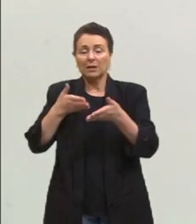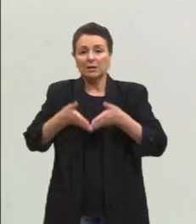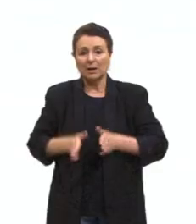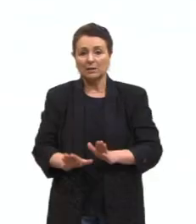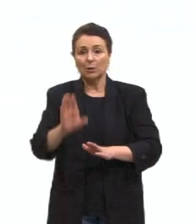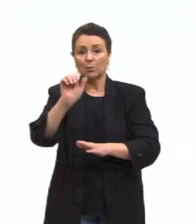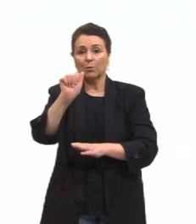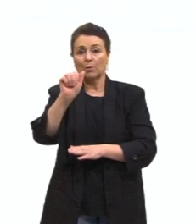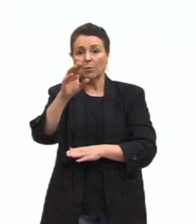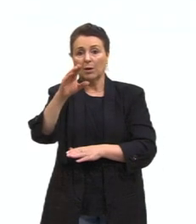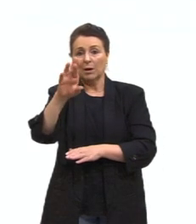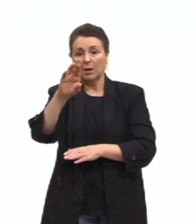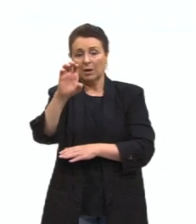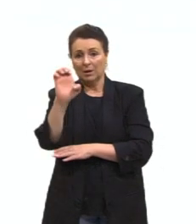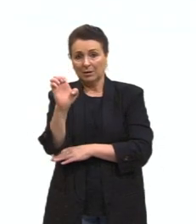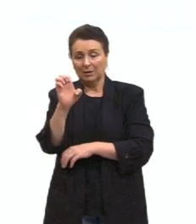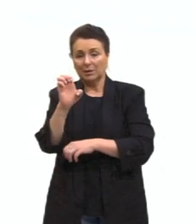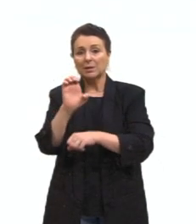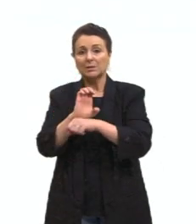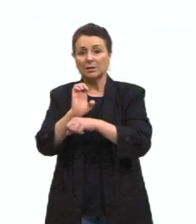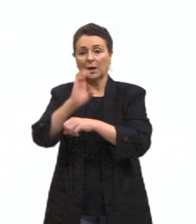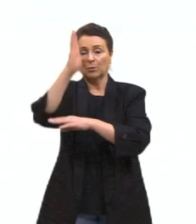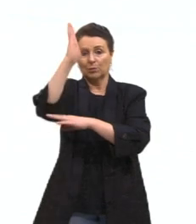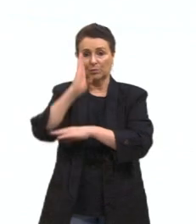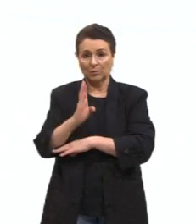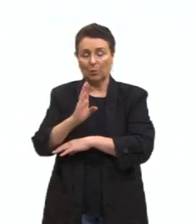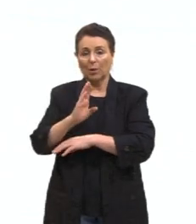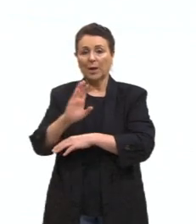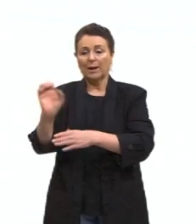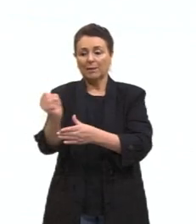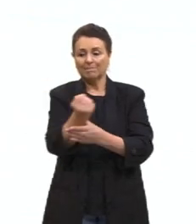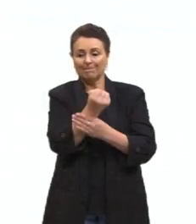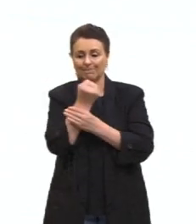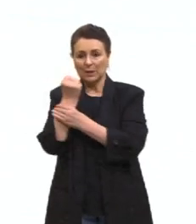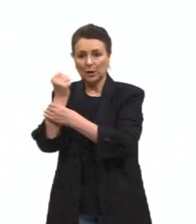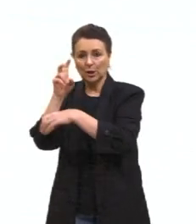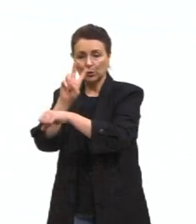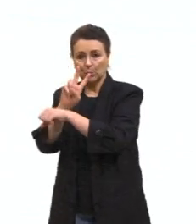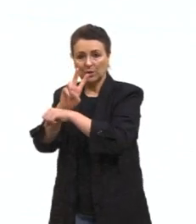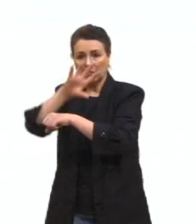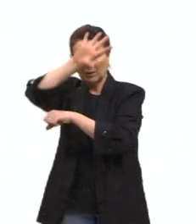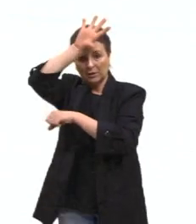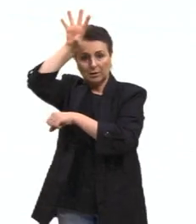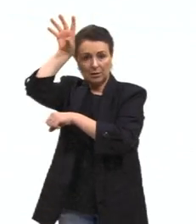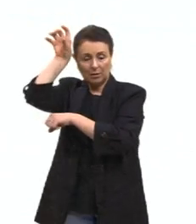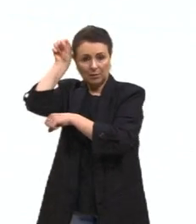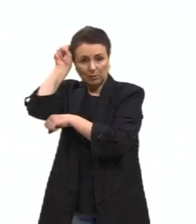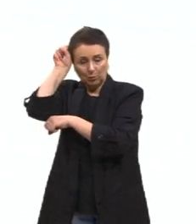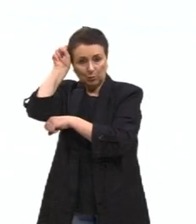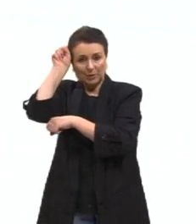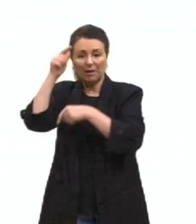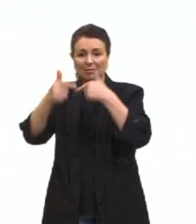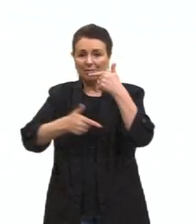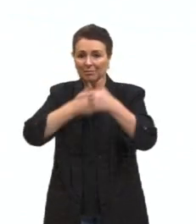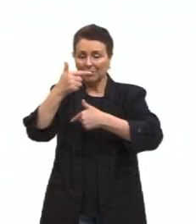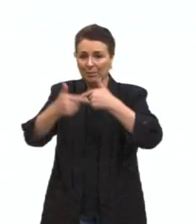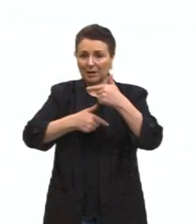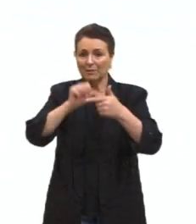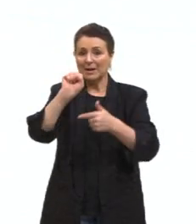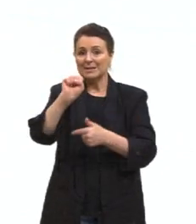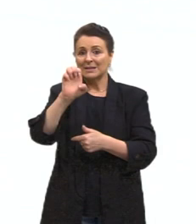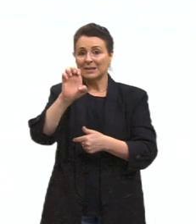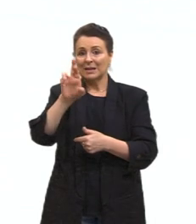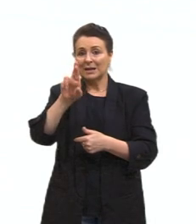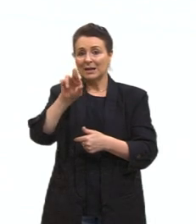Amazônia, e também era seringueiro, defendia os interesses, defendia os seringueiros.